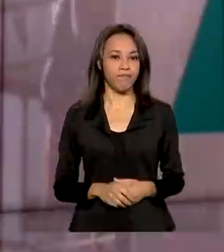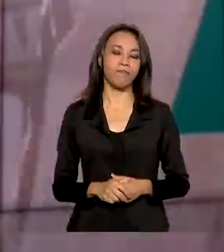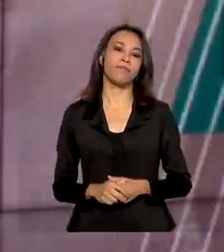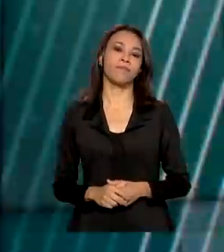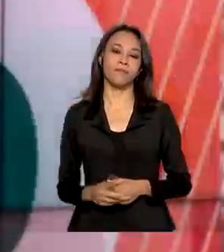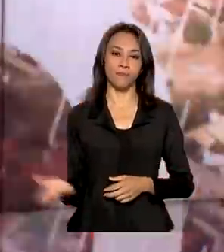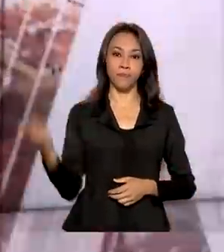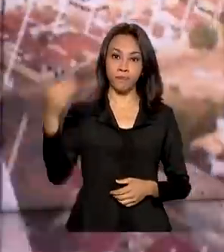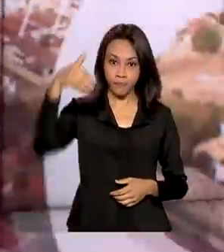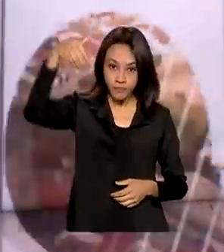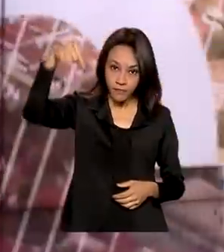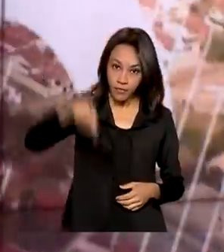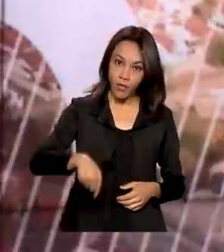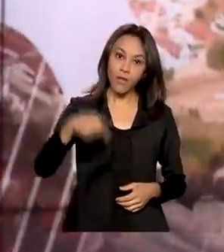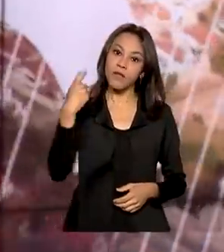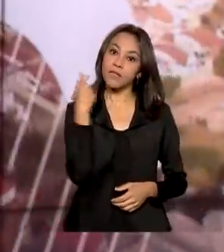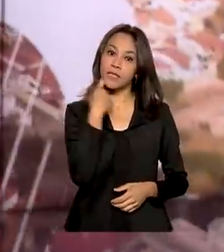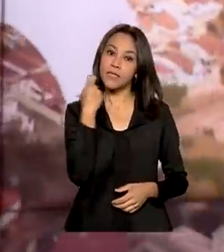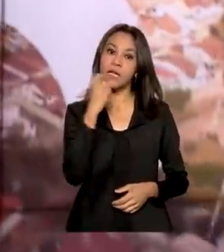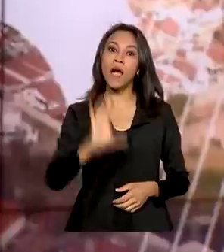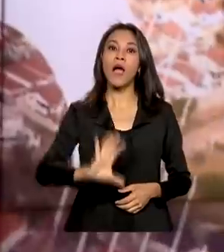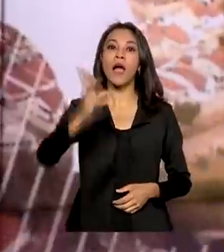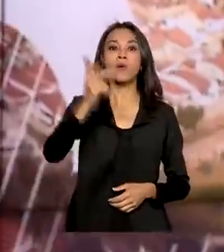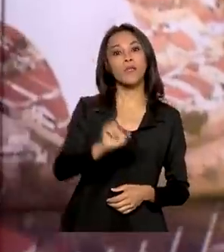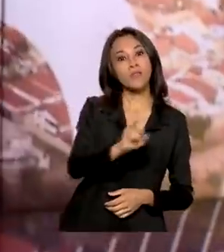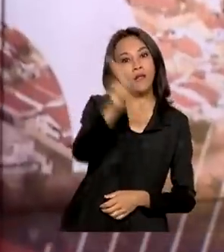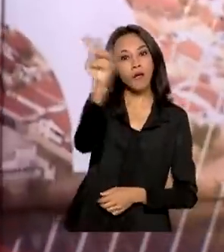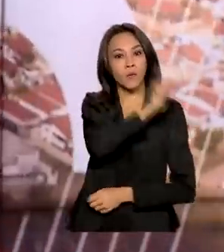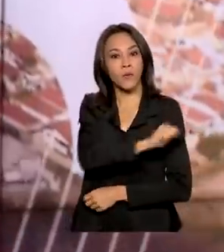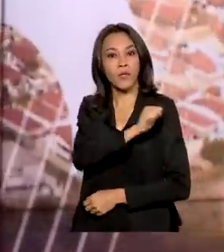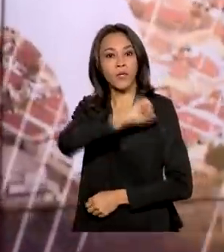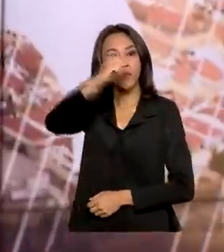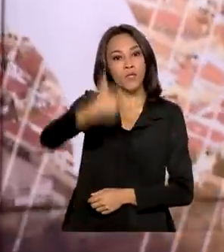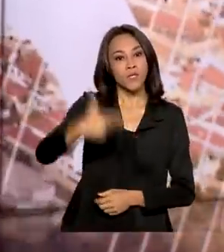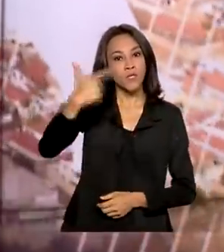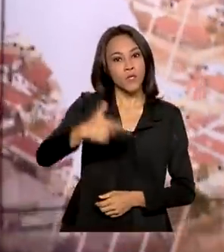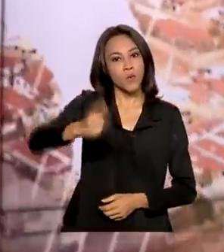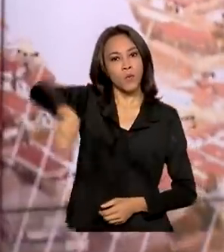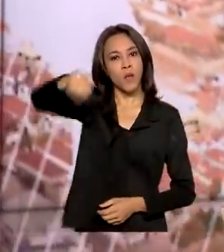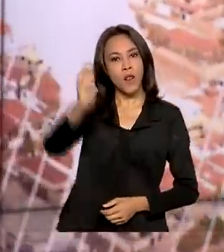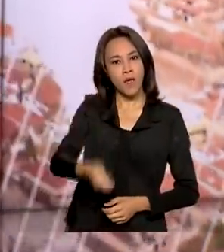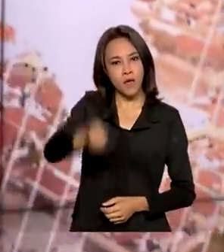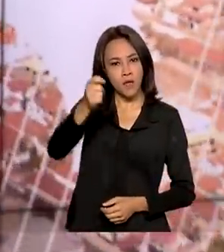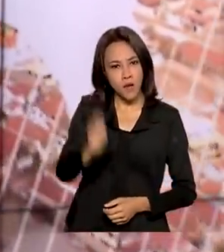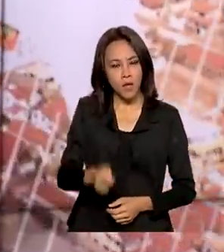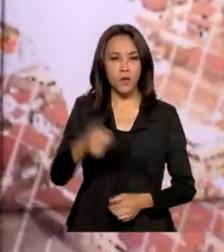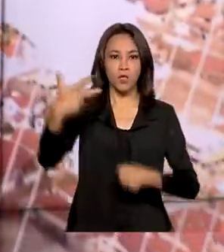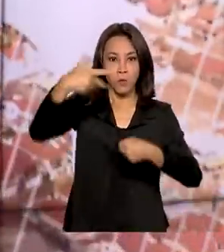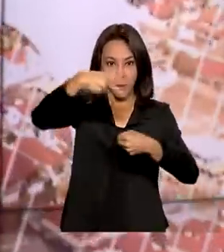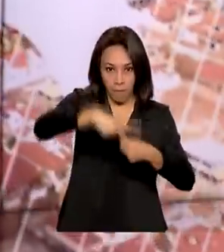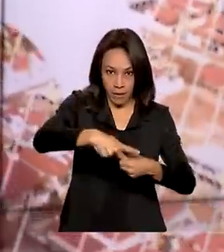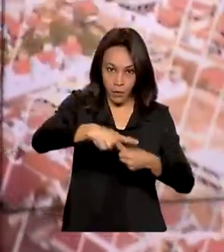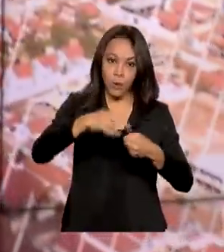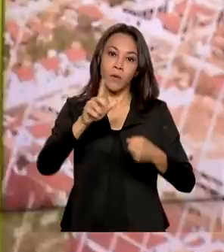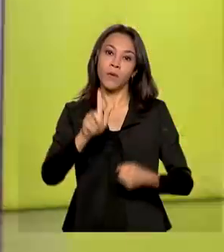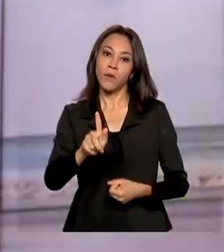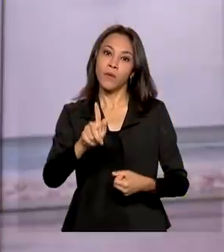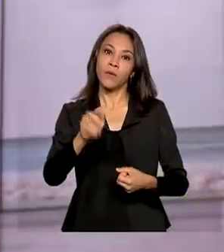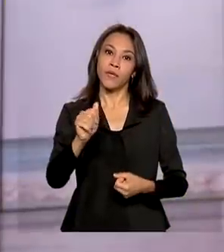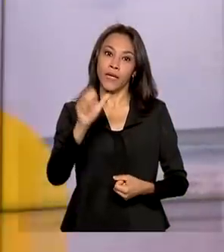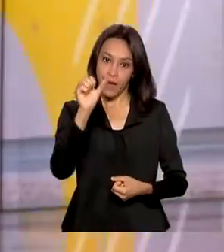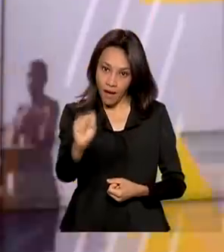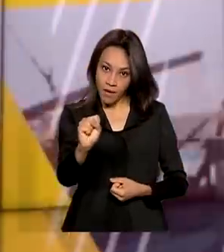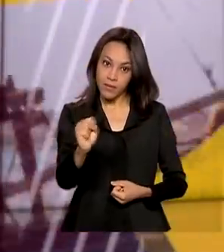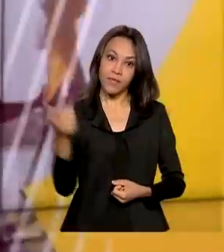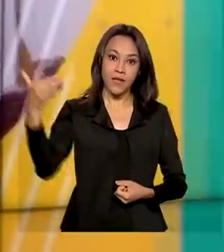Nesta sexta-feira ocorre no Rio de Janeiro o segundo maior leilão de petróleo e gás natural da chamada Sessão Anerosa do Pré-Sal.